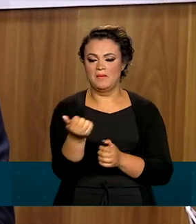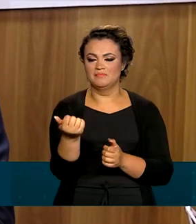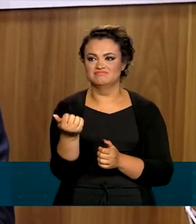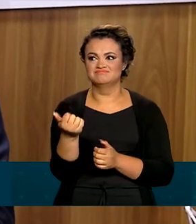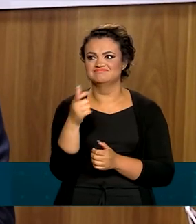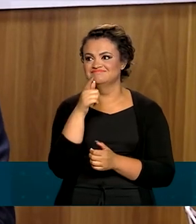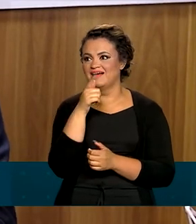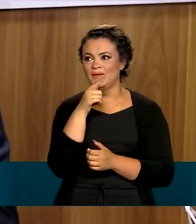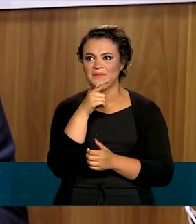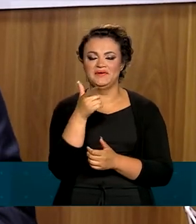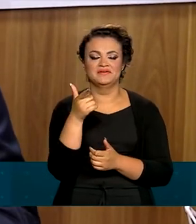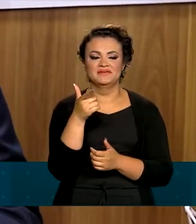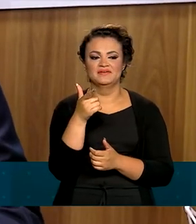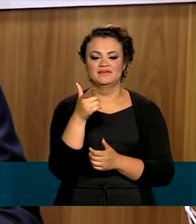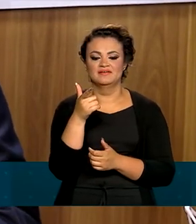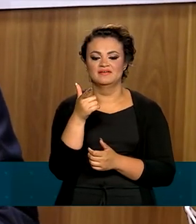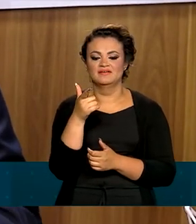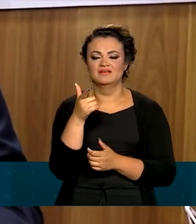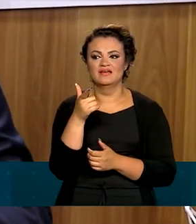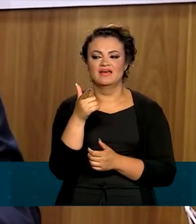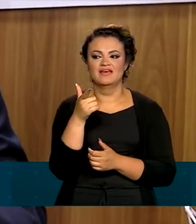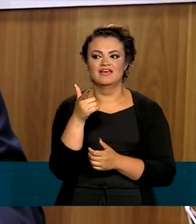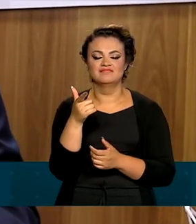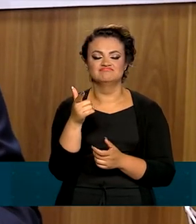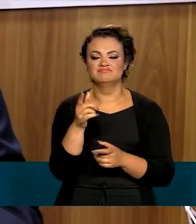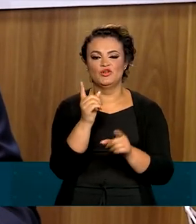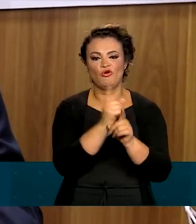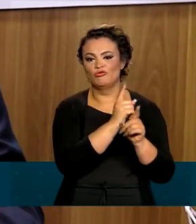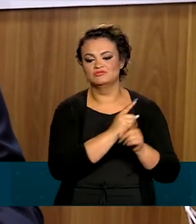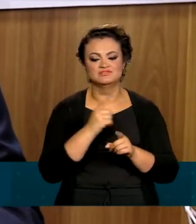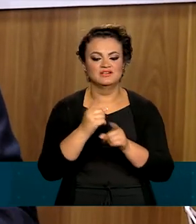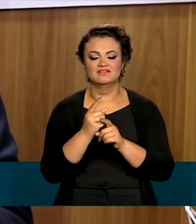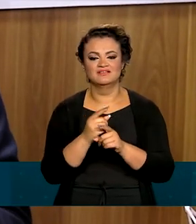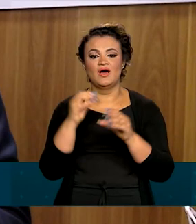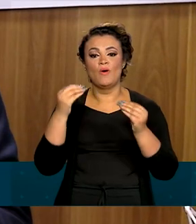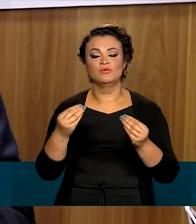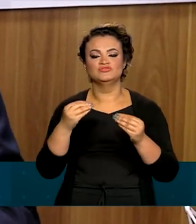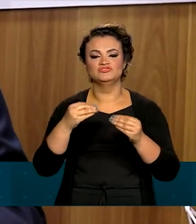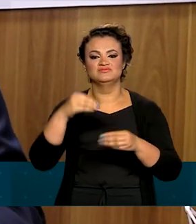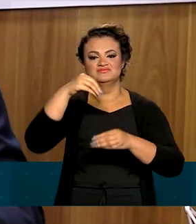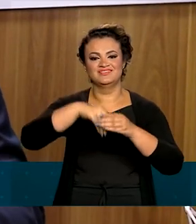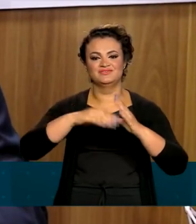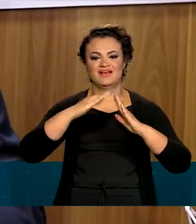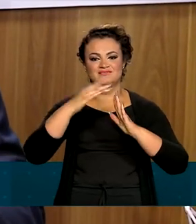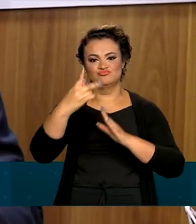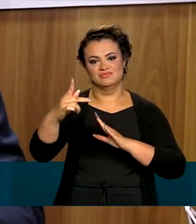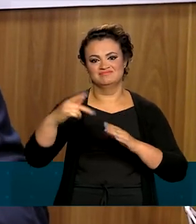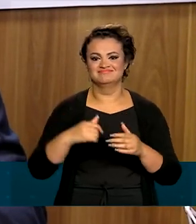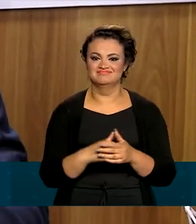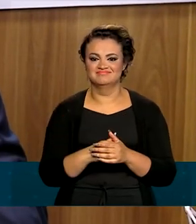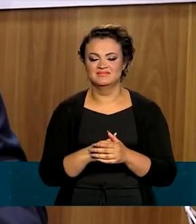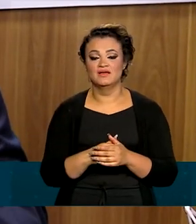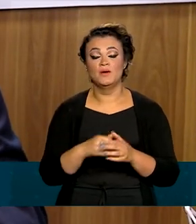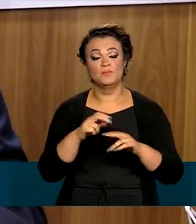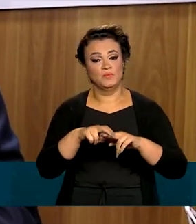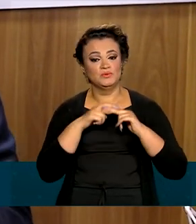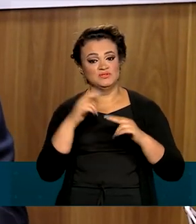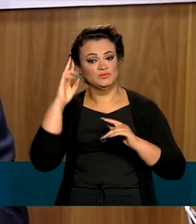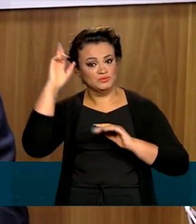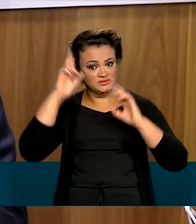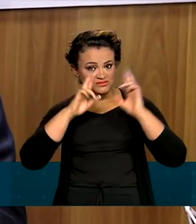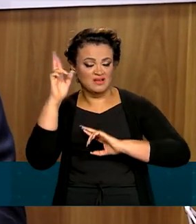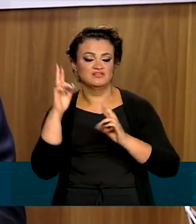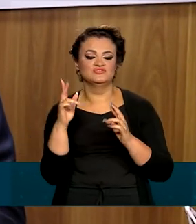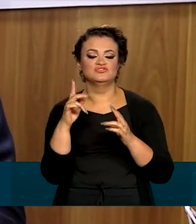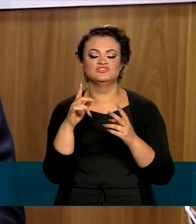dos ovos do mosquito, eles se encontram nas casas, não é? Então tem que ter um empenho não só das autoridades